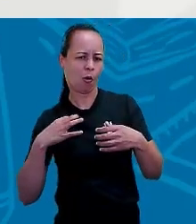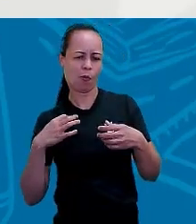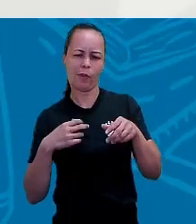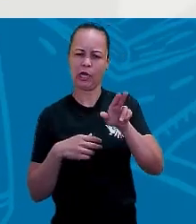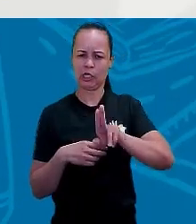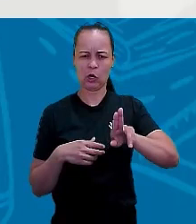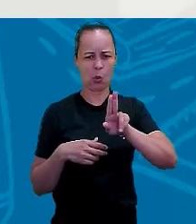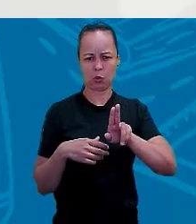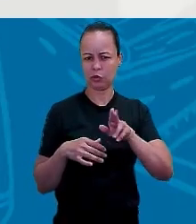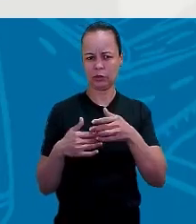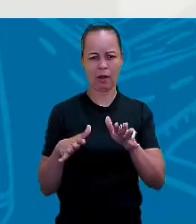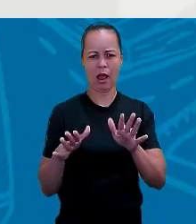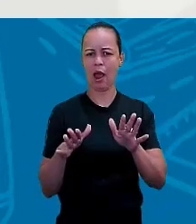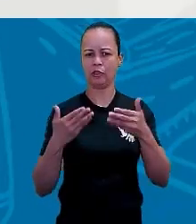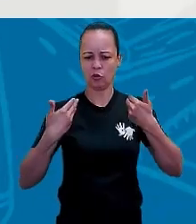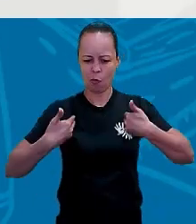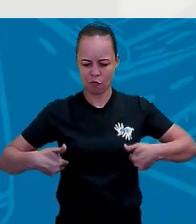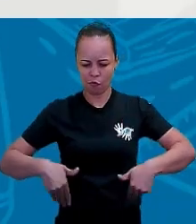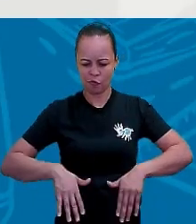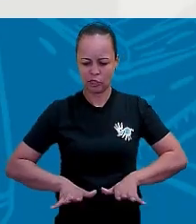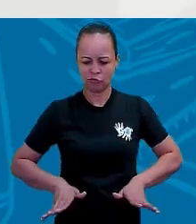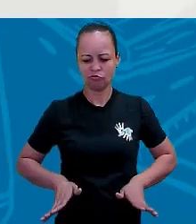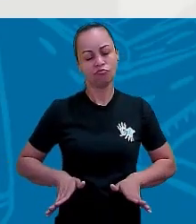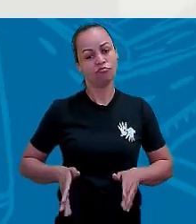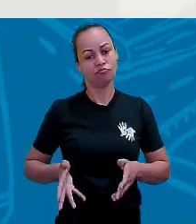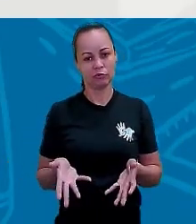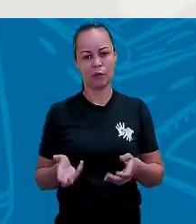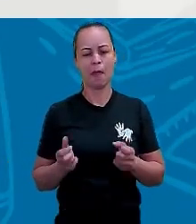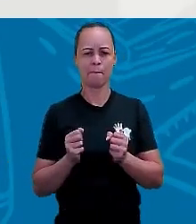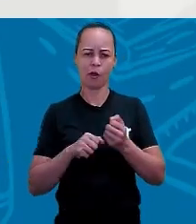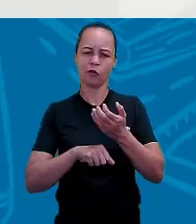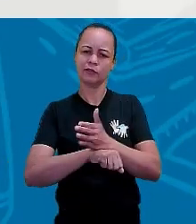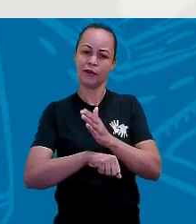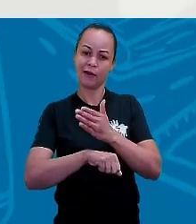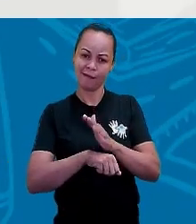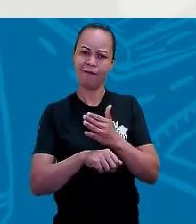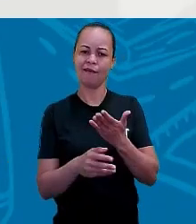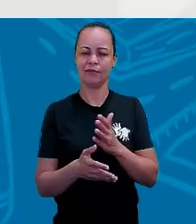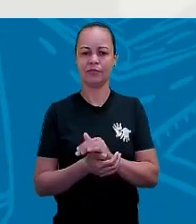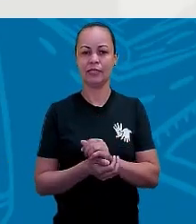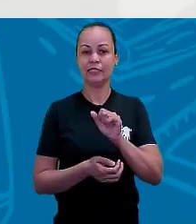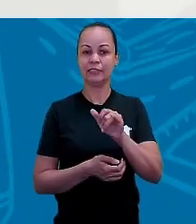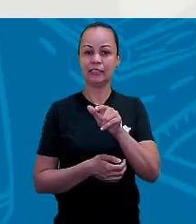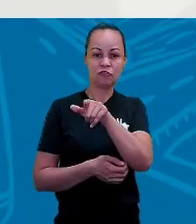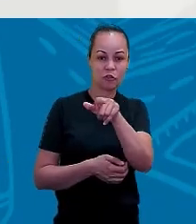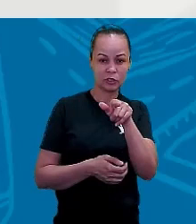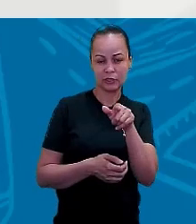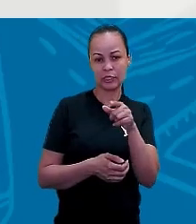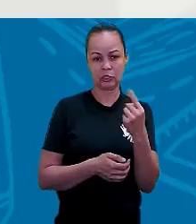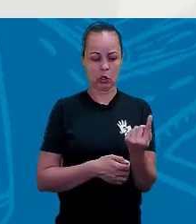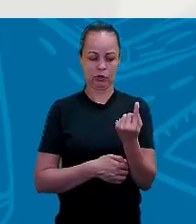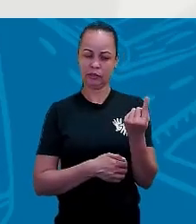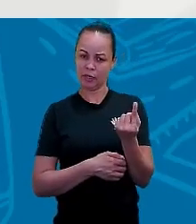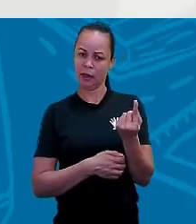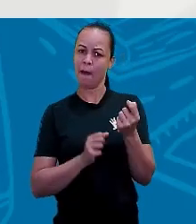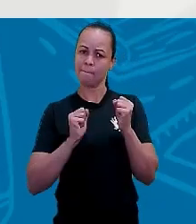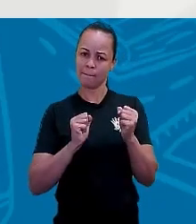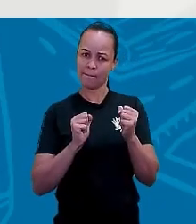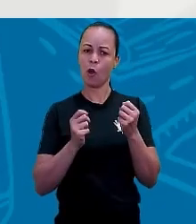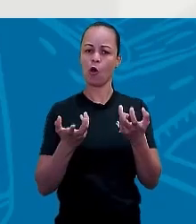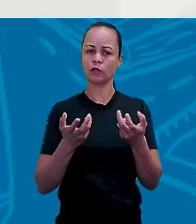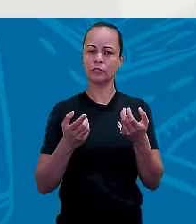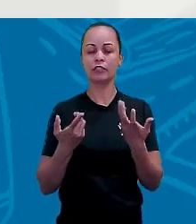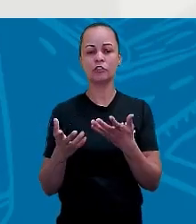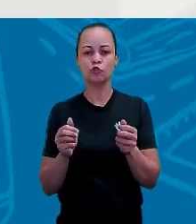E já começa a treinar. Se só tem você aí, você pode usar os pés da cadeira. Mas